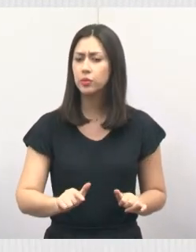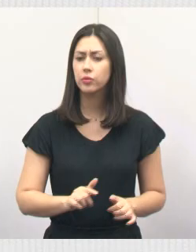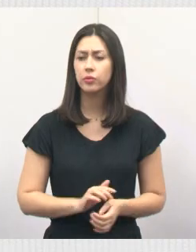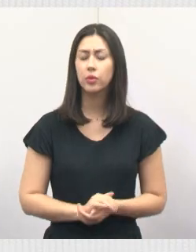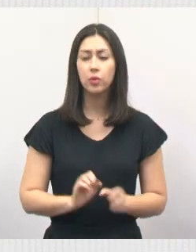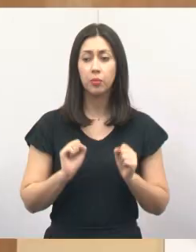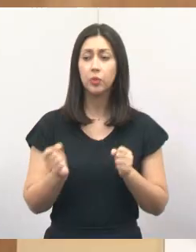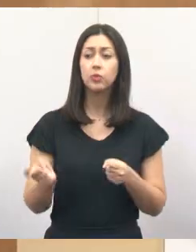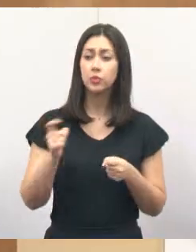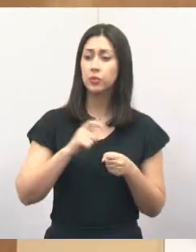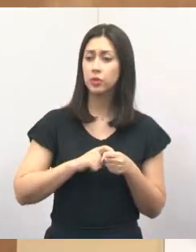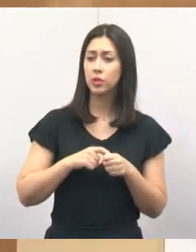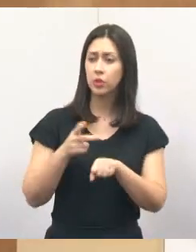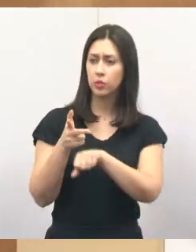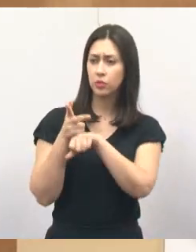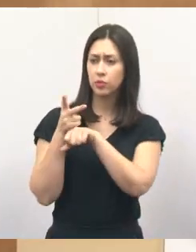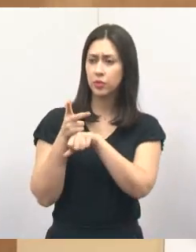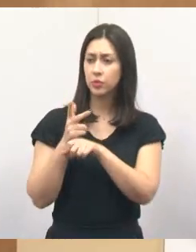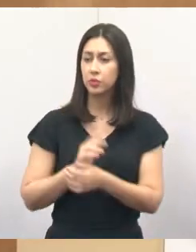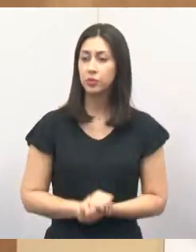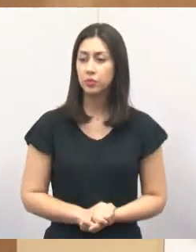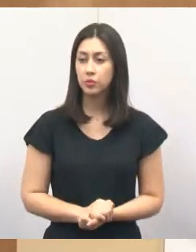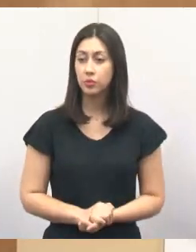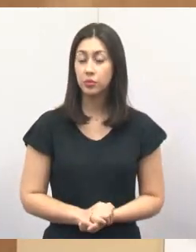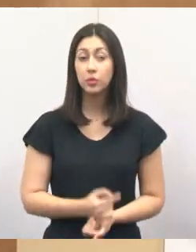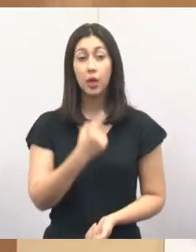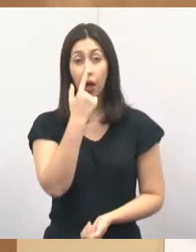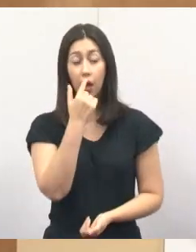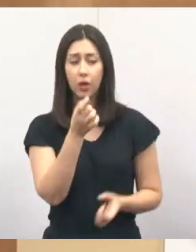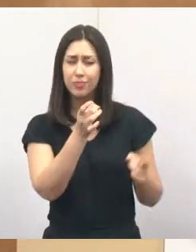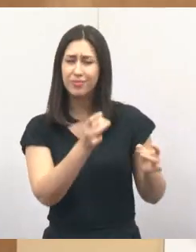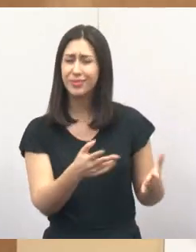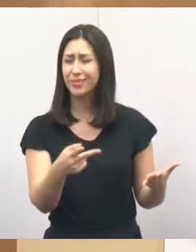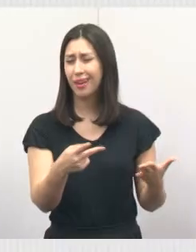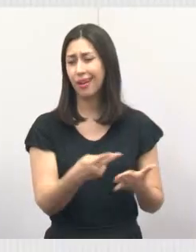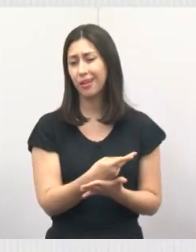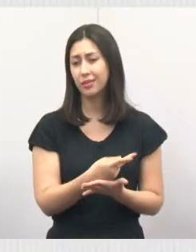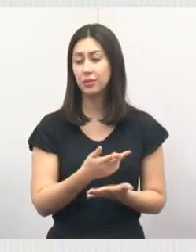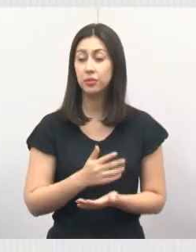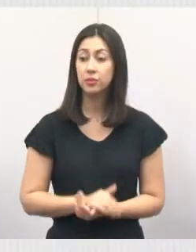pode voltar, é o vídeo, é o descarte incorreto do lixo.